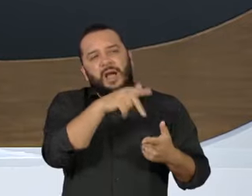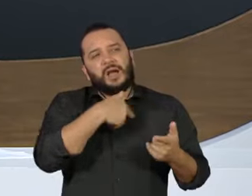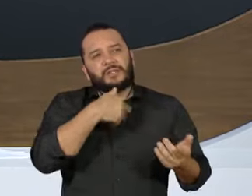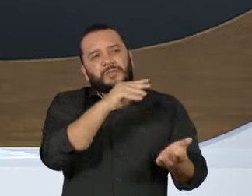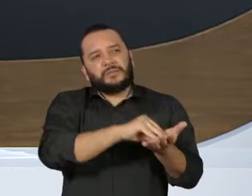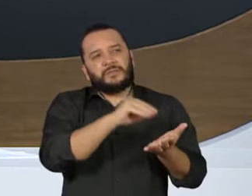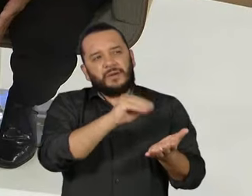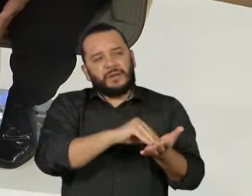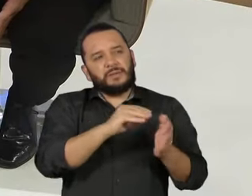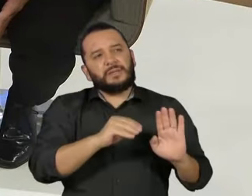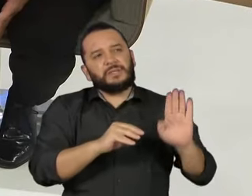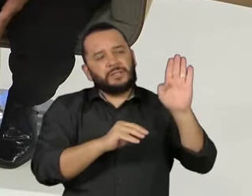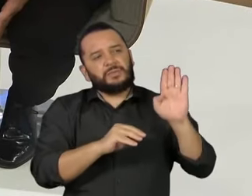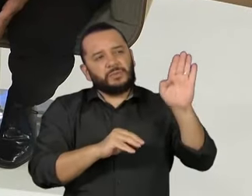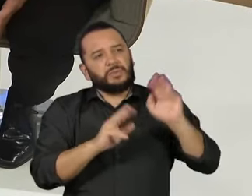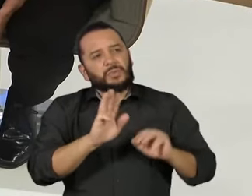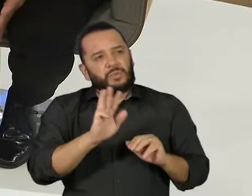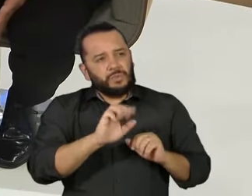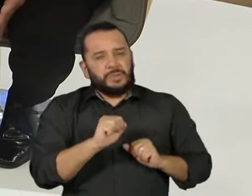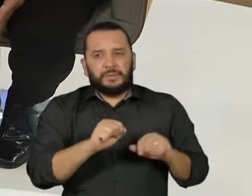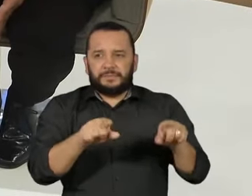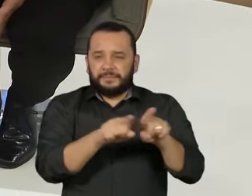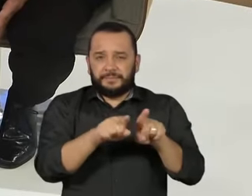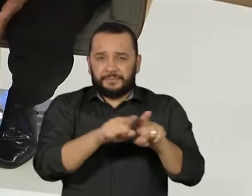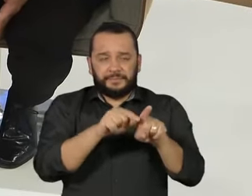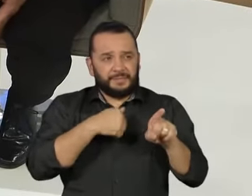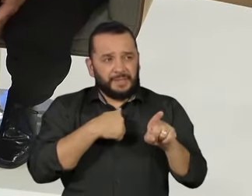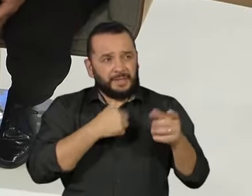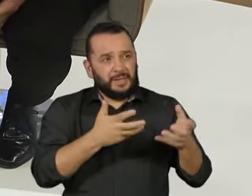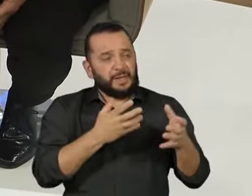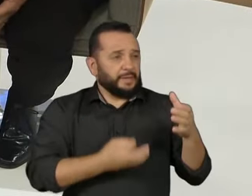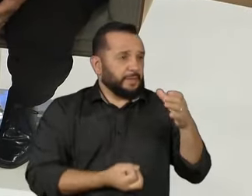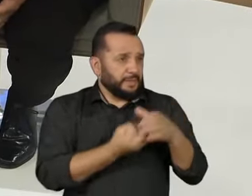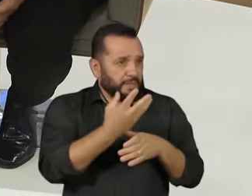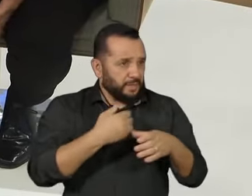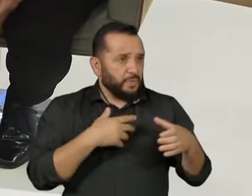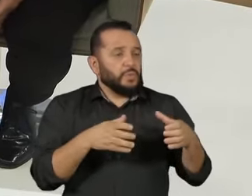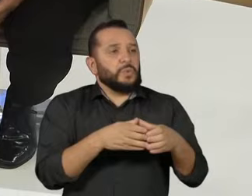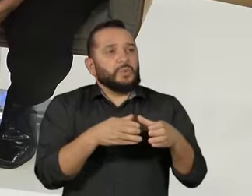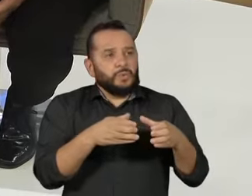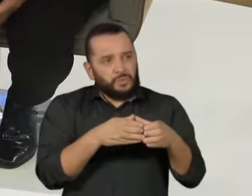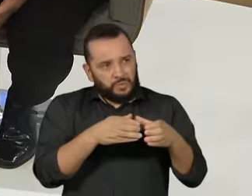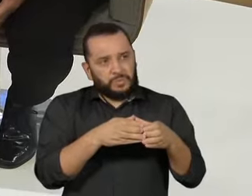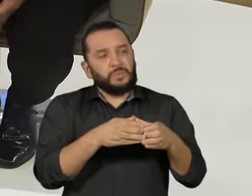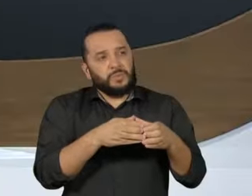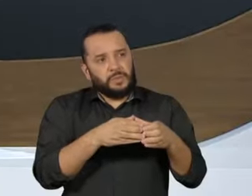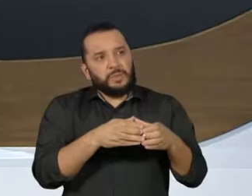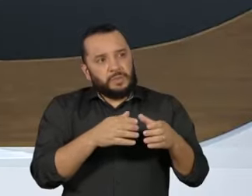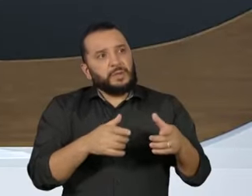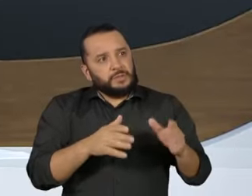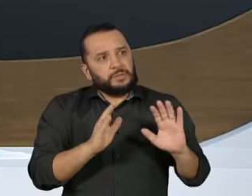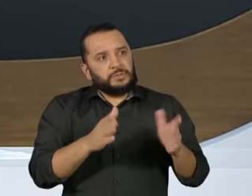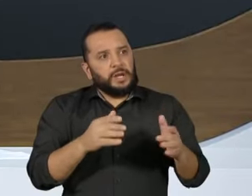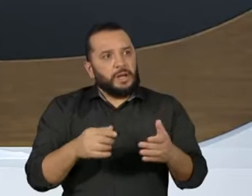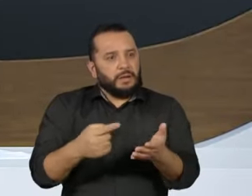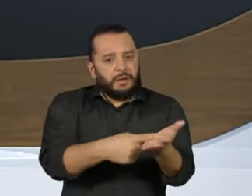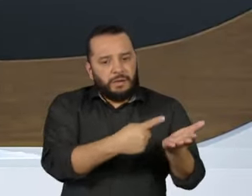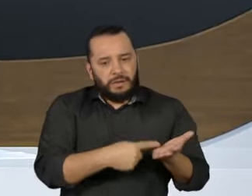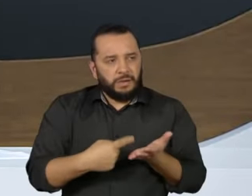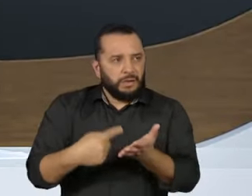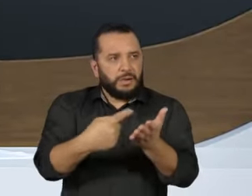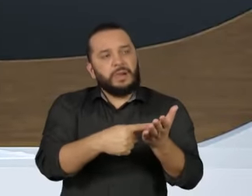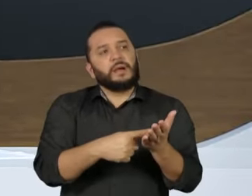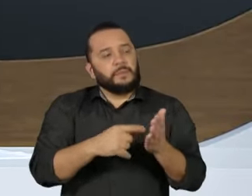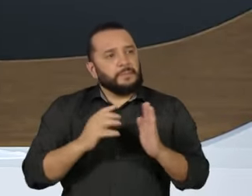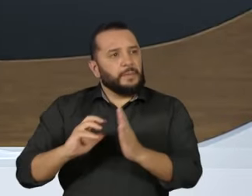nessa candidatura do Lula, que tem pregado, inclusive, a criação de uma frente ampla, tem buscado vários partidos, está procurando, inclusive, conversar com